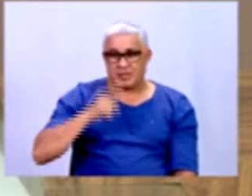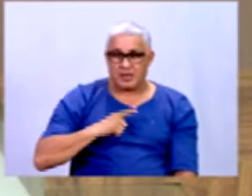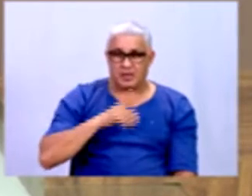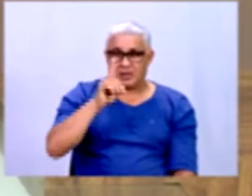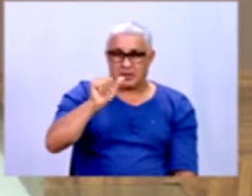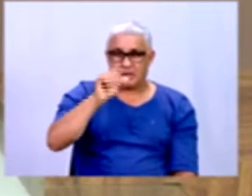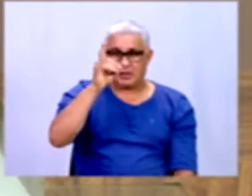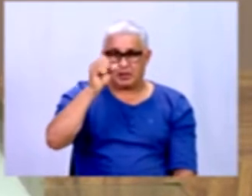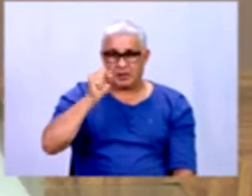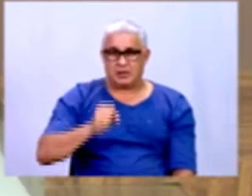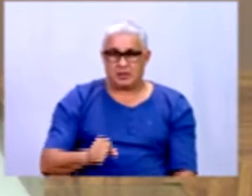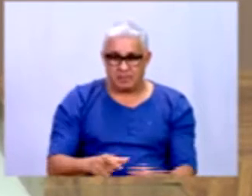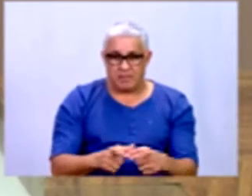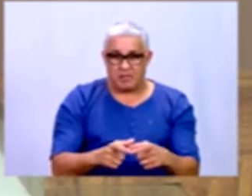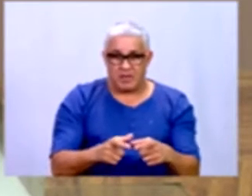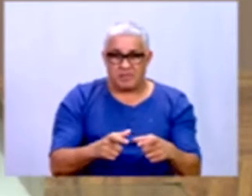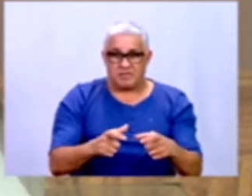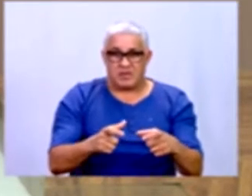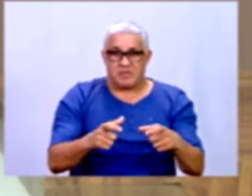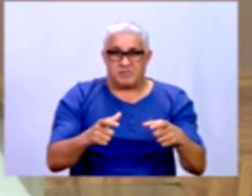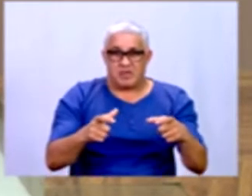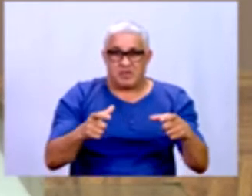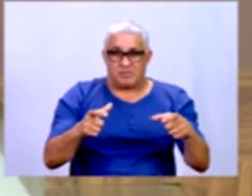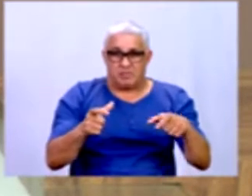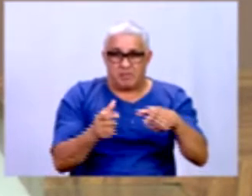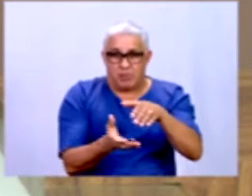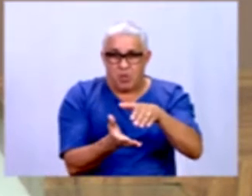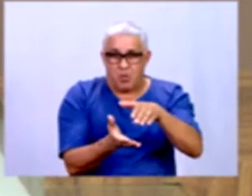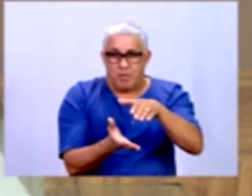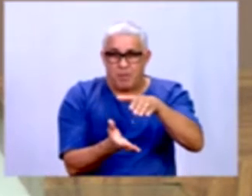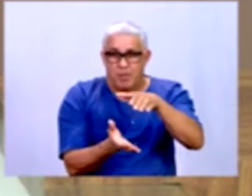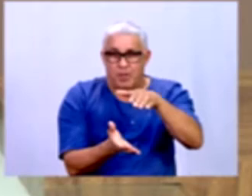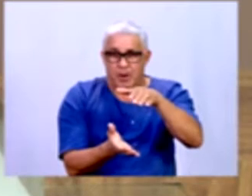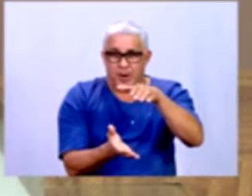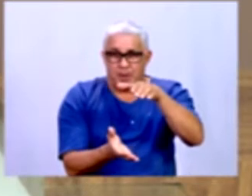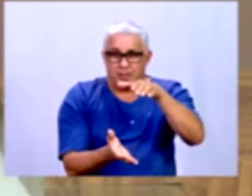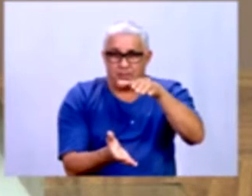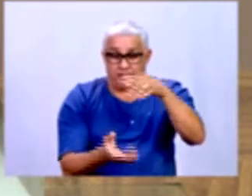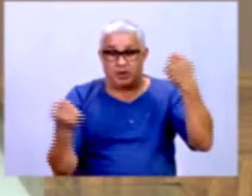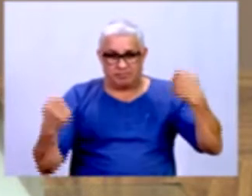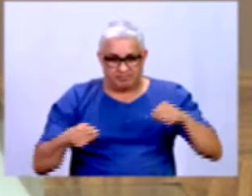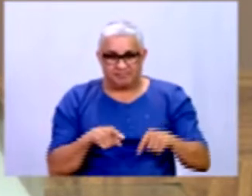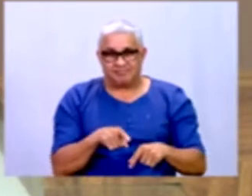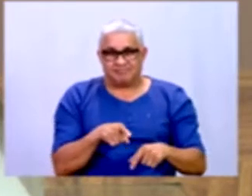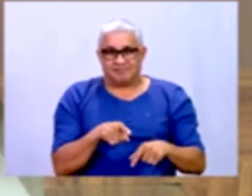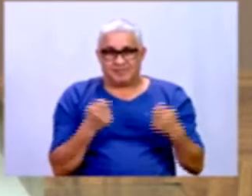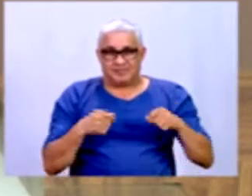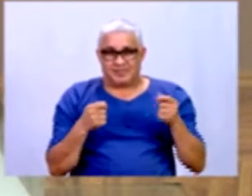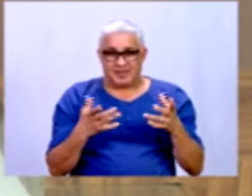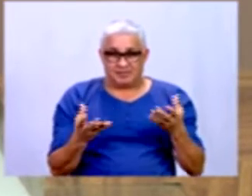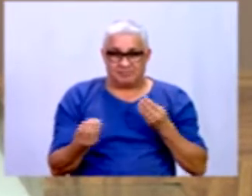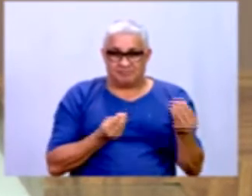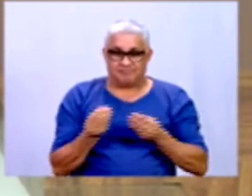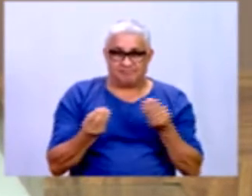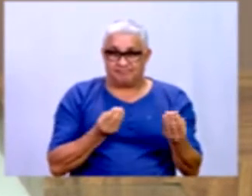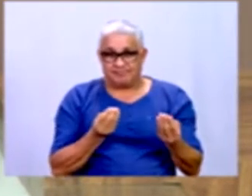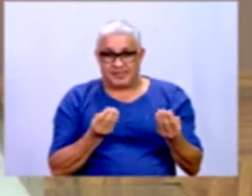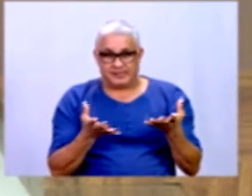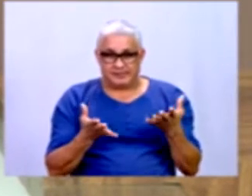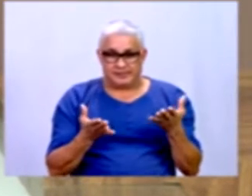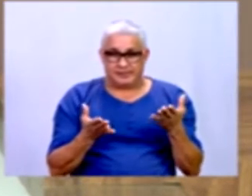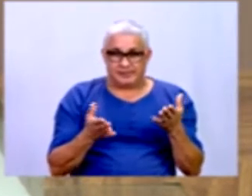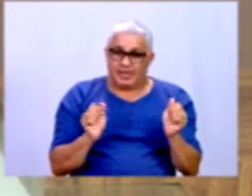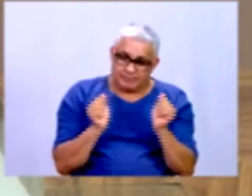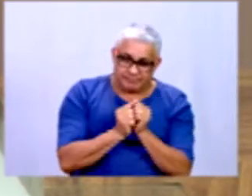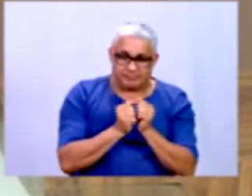dados vão se tornando cada vez maiores, vão se acumulando e aí chega um momento que você precisa de formas de fazer acompanhamento